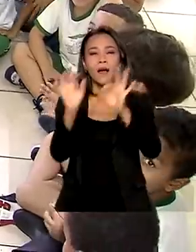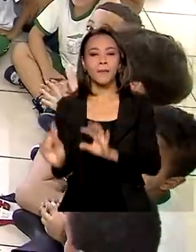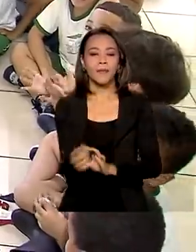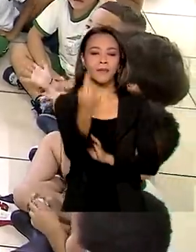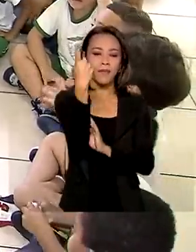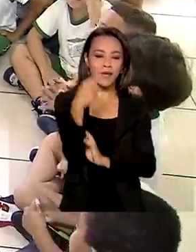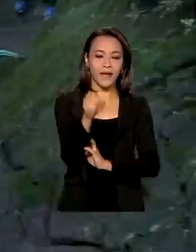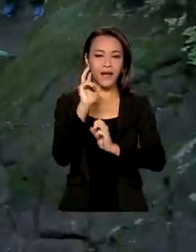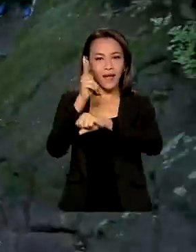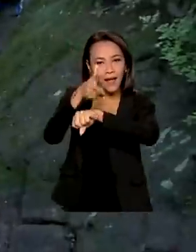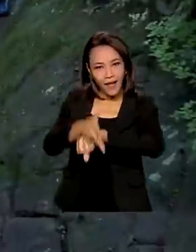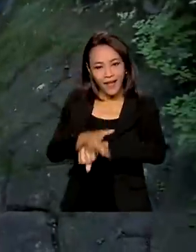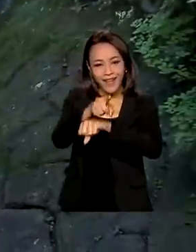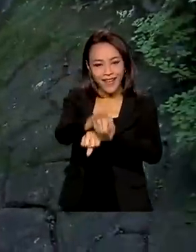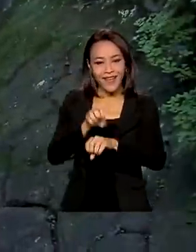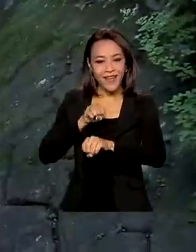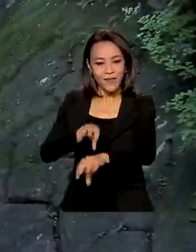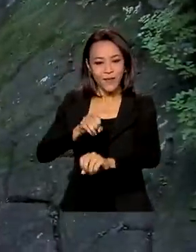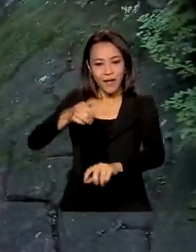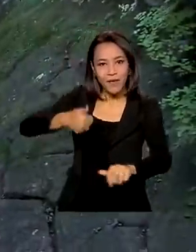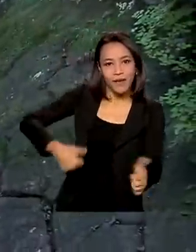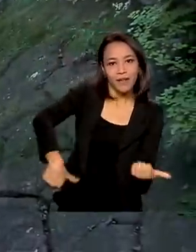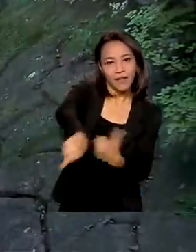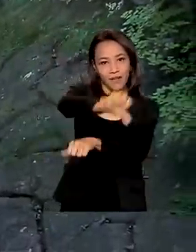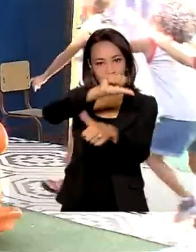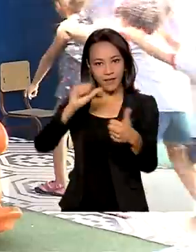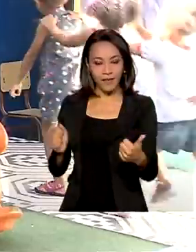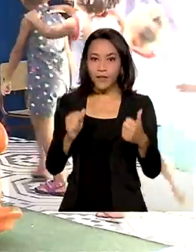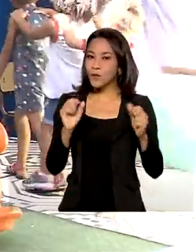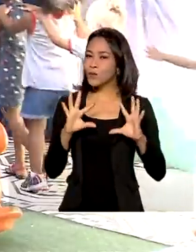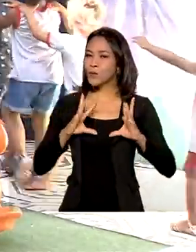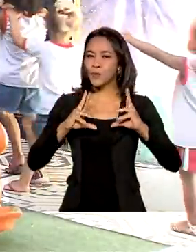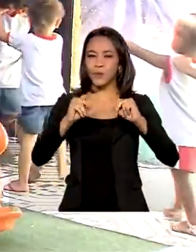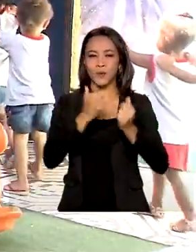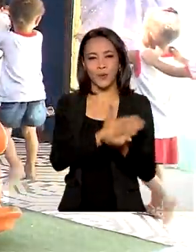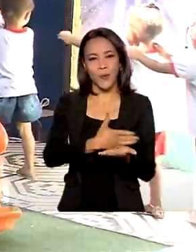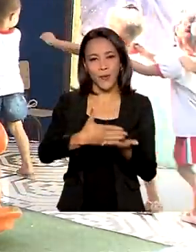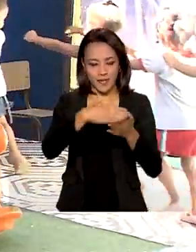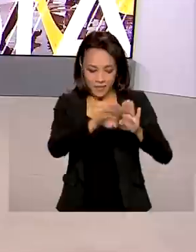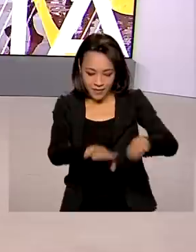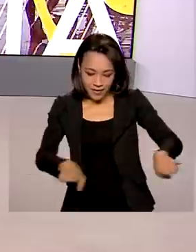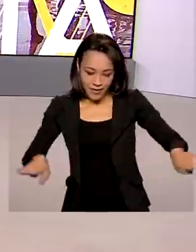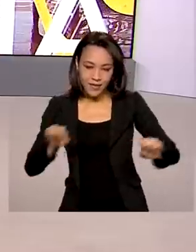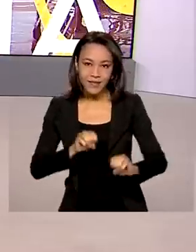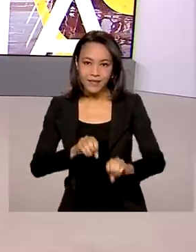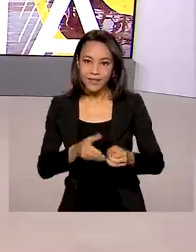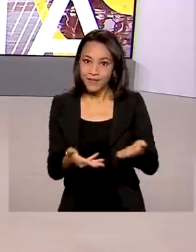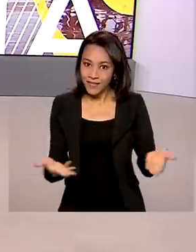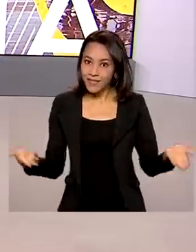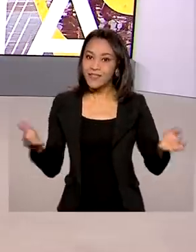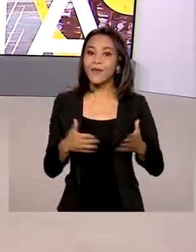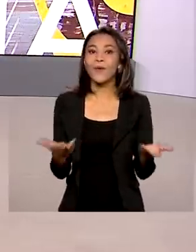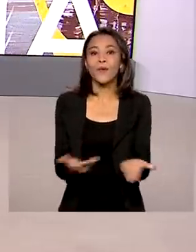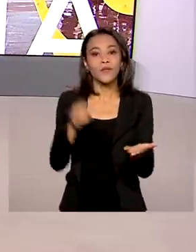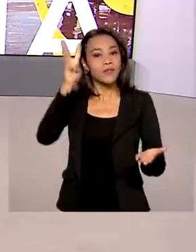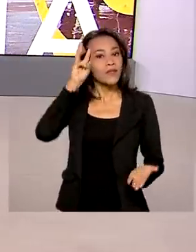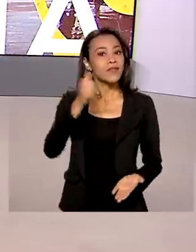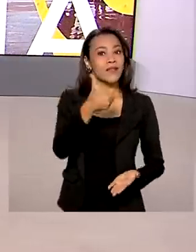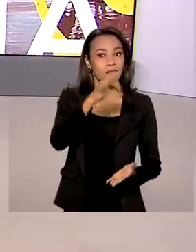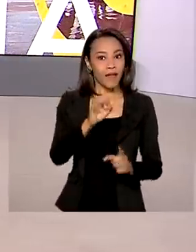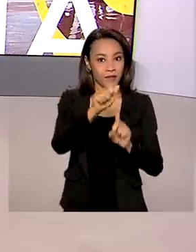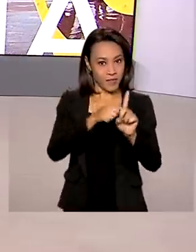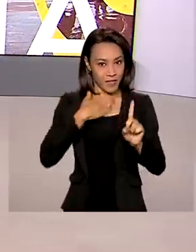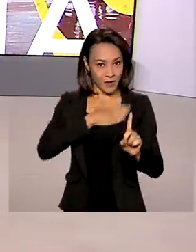da série Educar para Transformar. Tudo começa na educação infantil. Terça-feira, 10 de